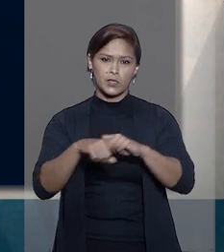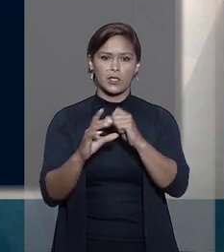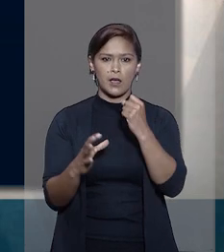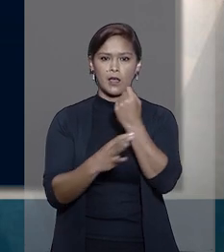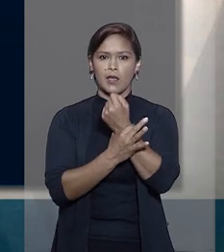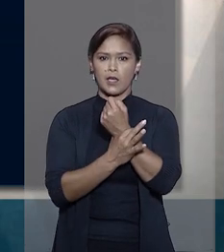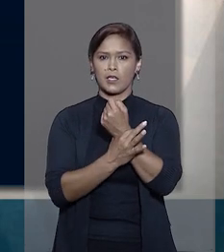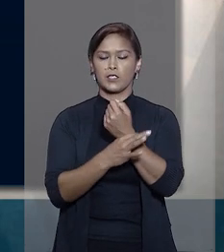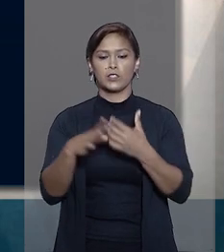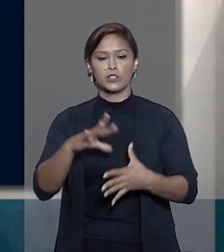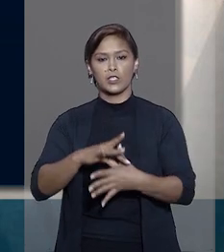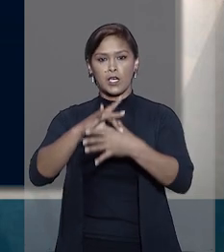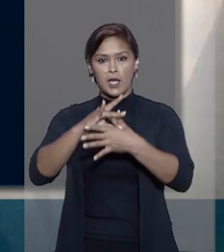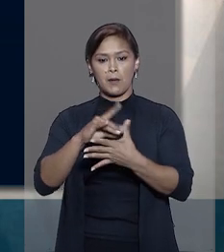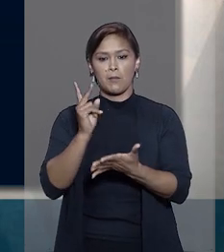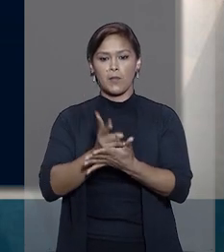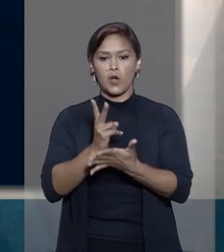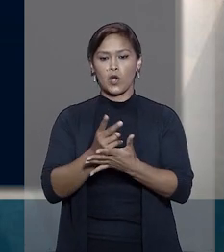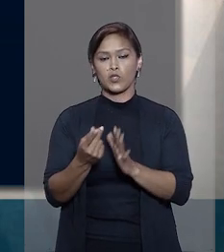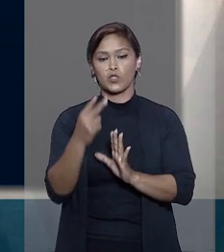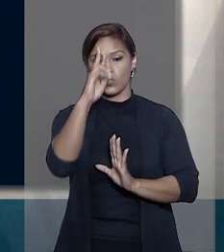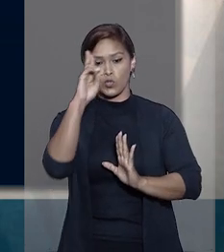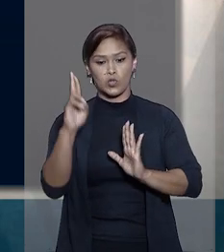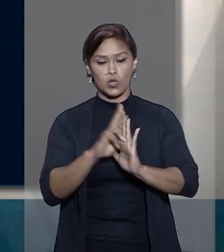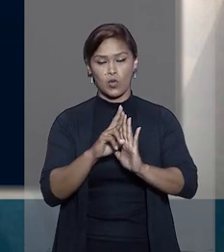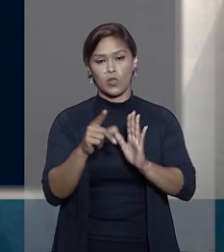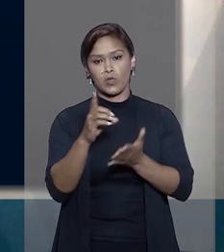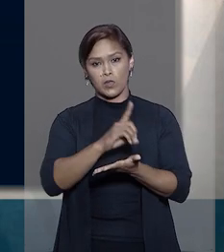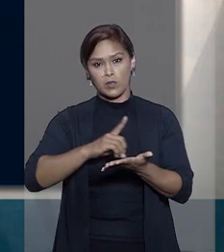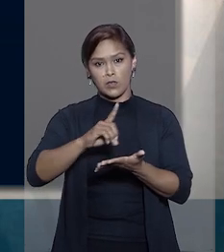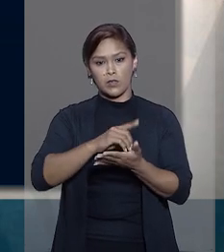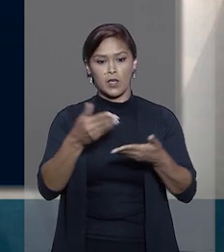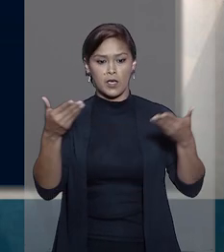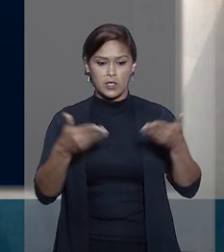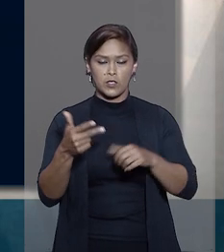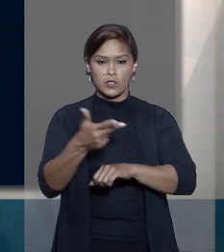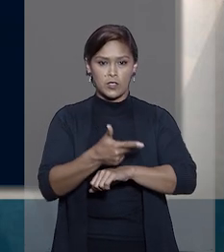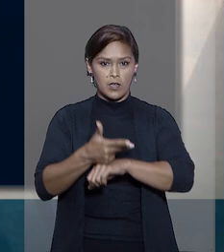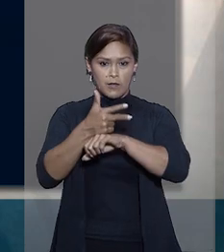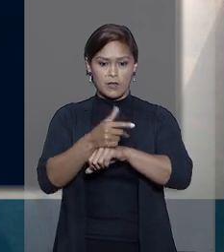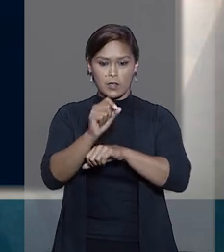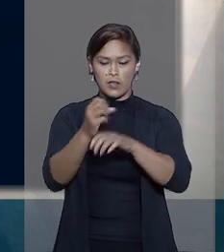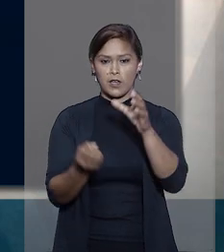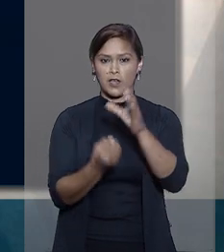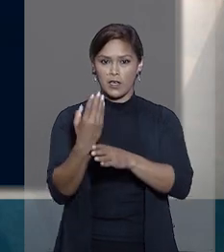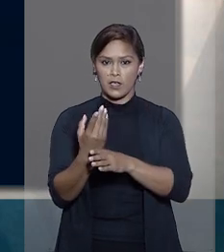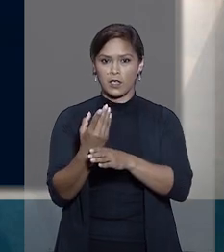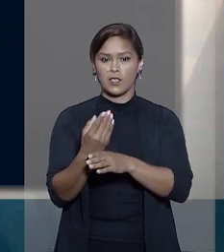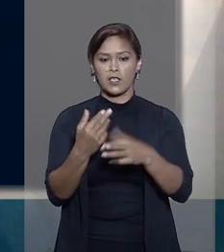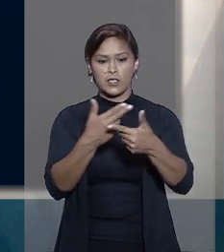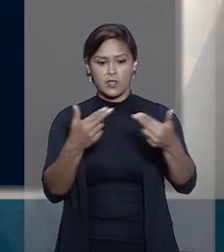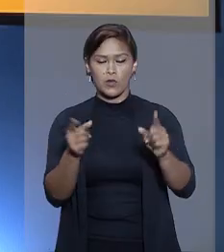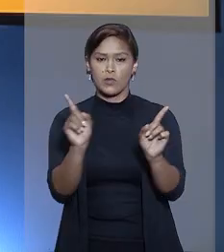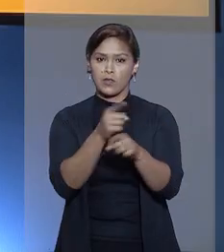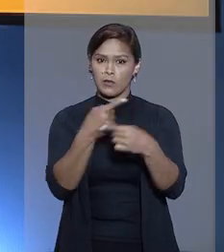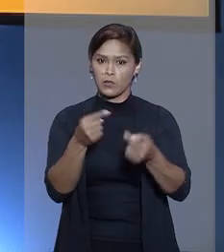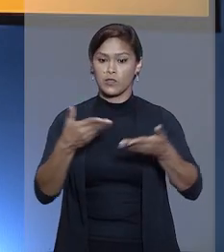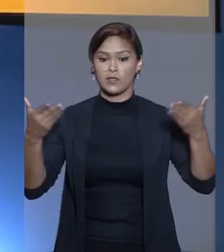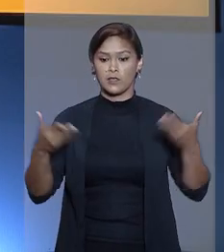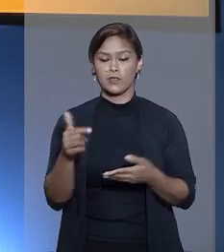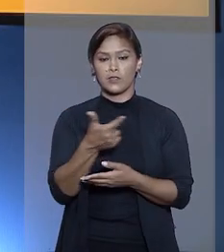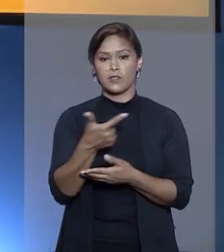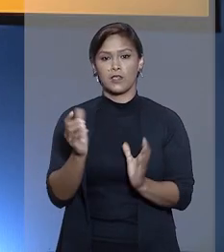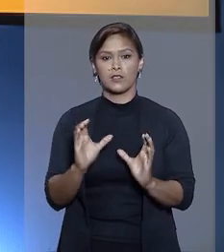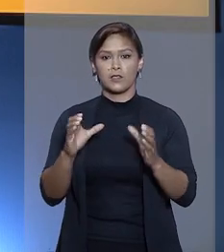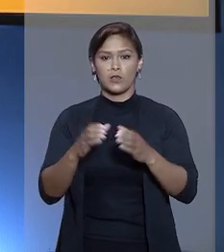de garantir a posse e a propriedade do meio físico, no qual foi gravada a criação imaterial. Já